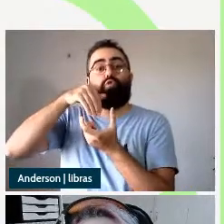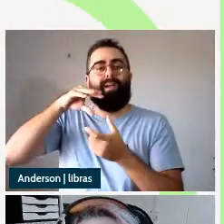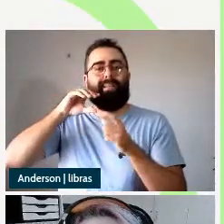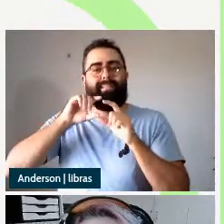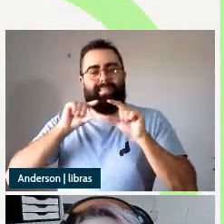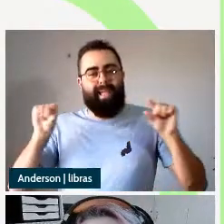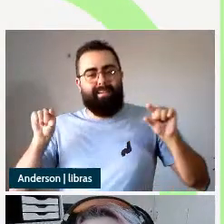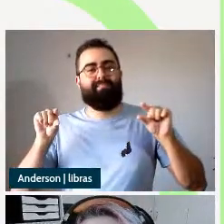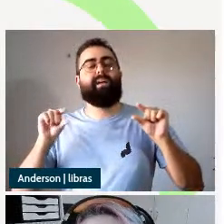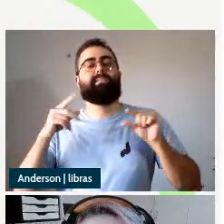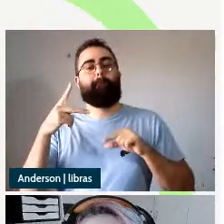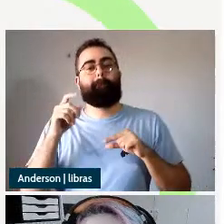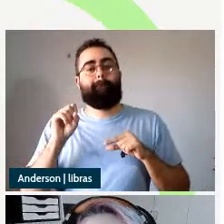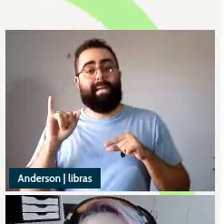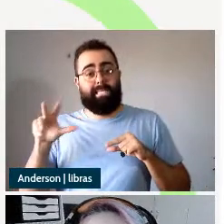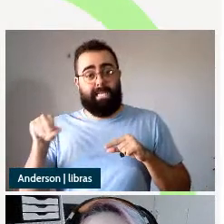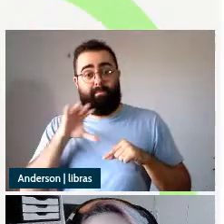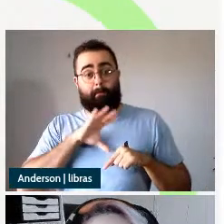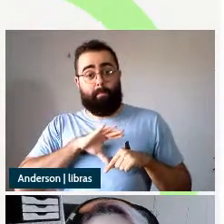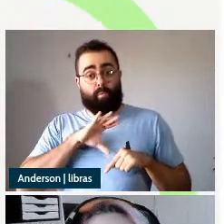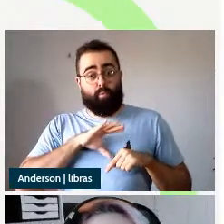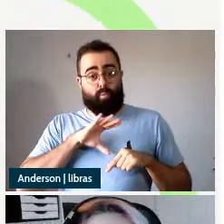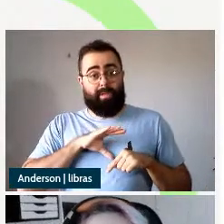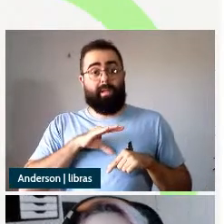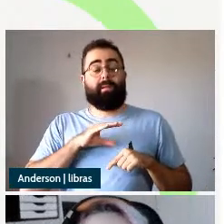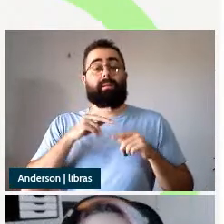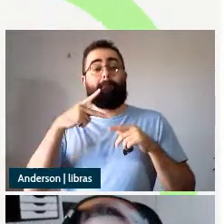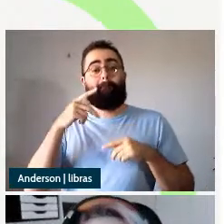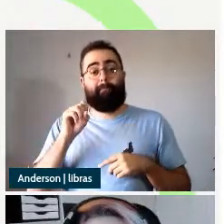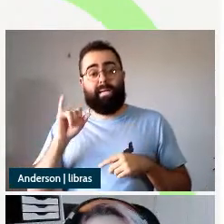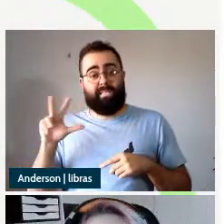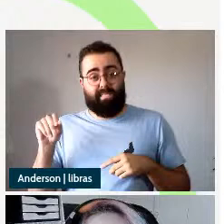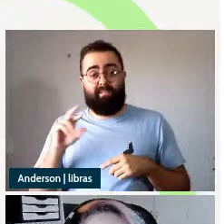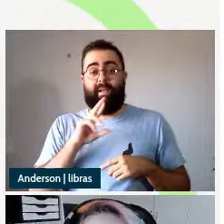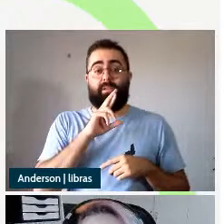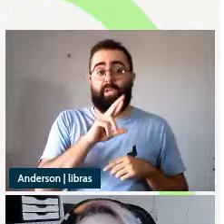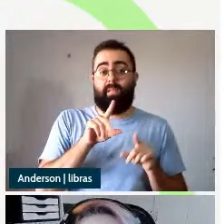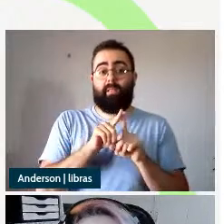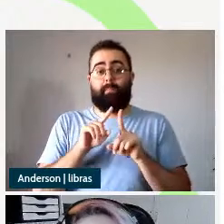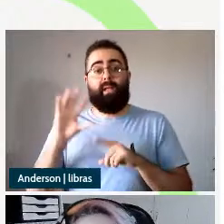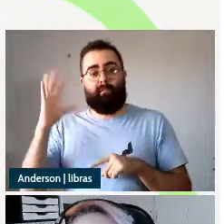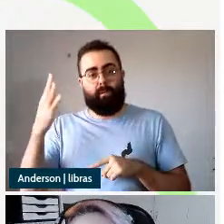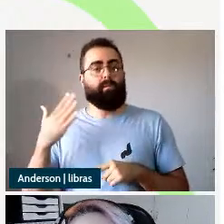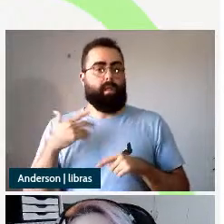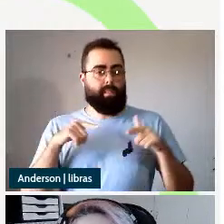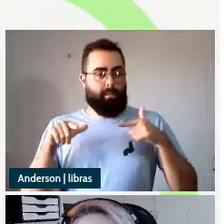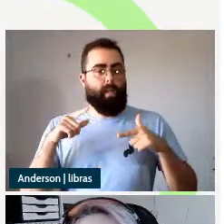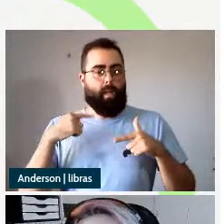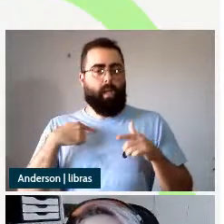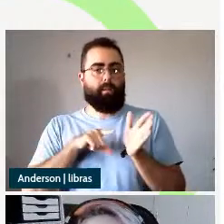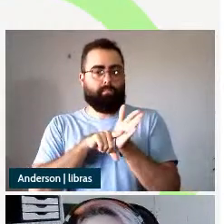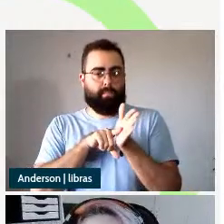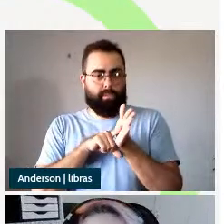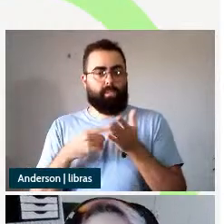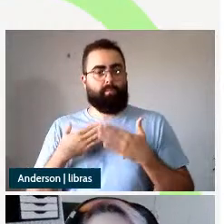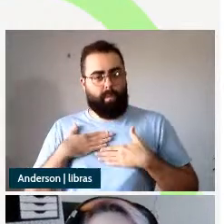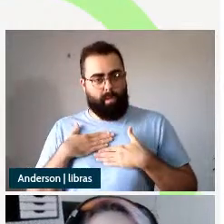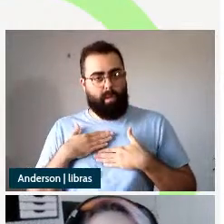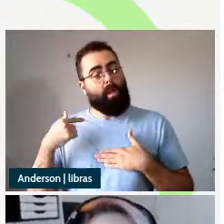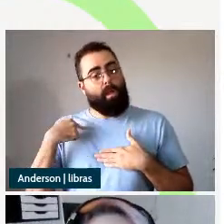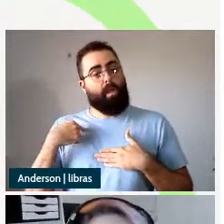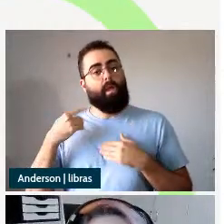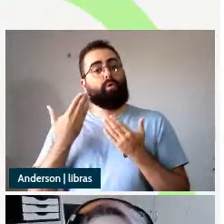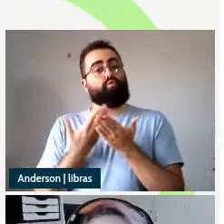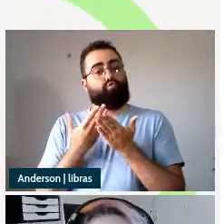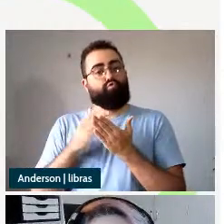resultativas do português brasileiro esse é trabalho realizado por mim Karina Vieira eu sou mestranda do programa de pós